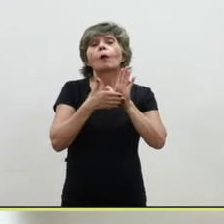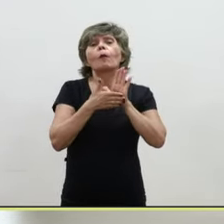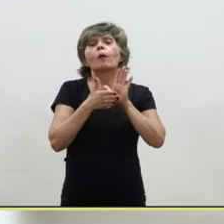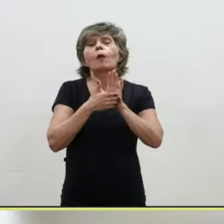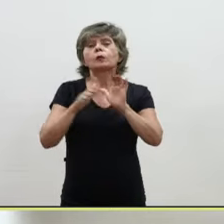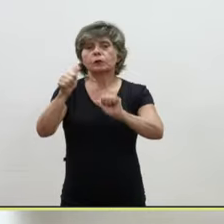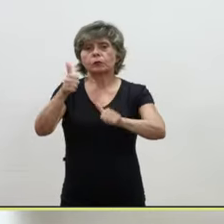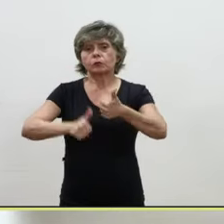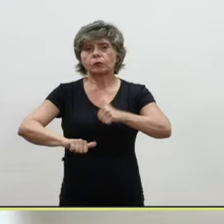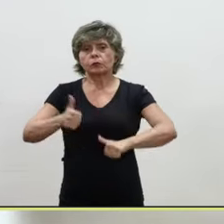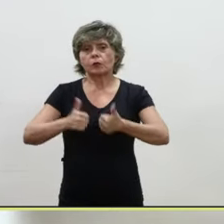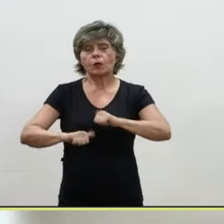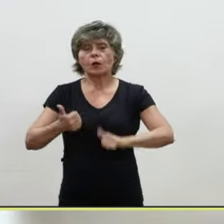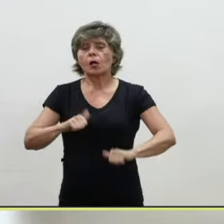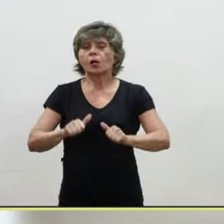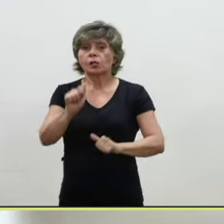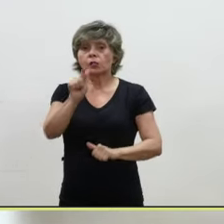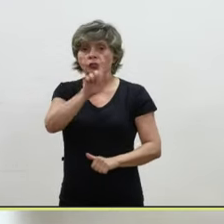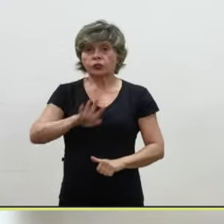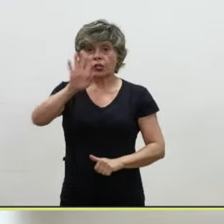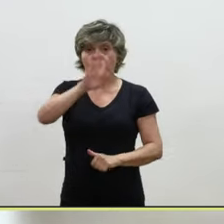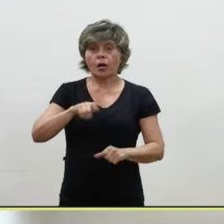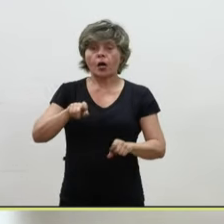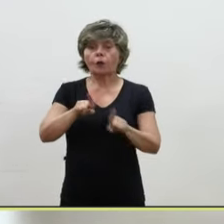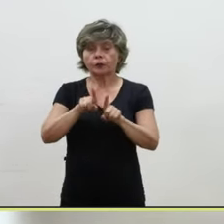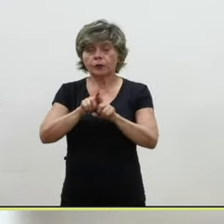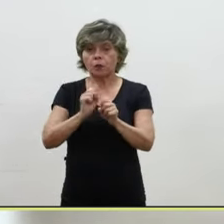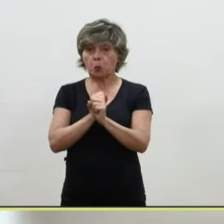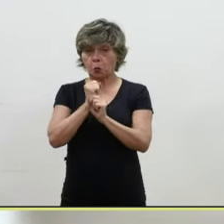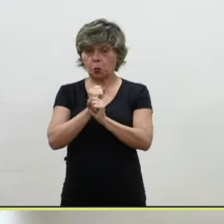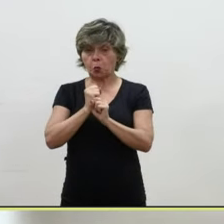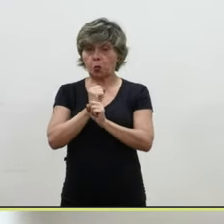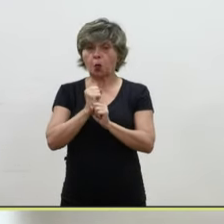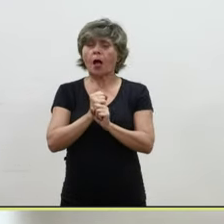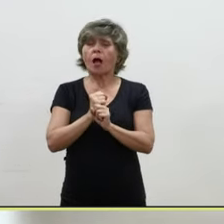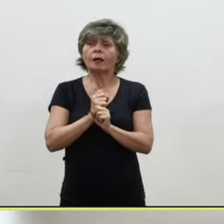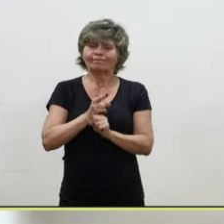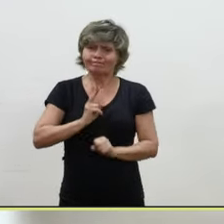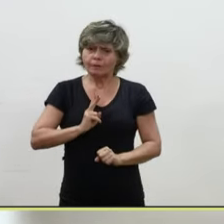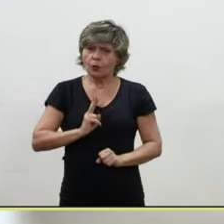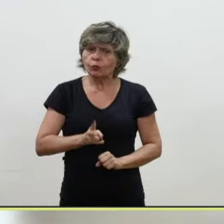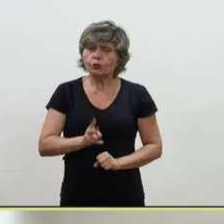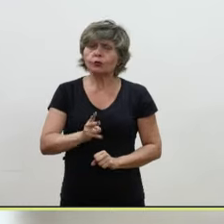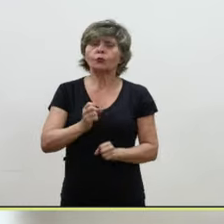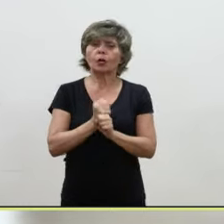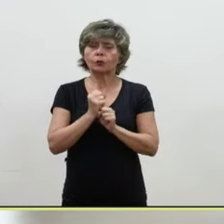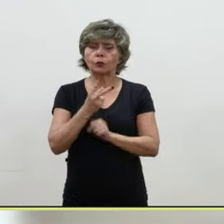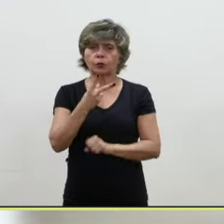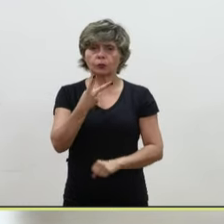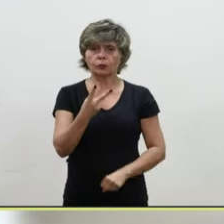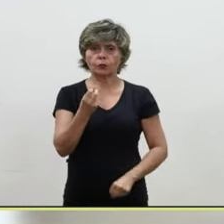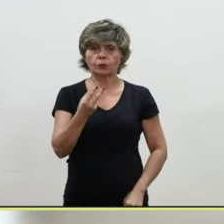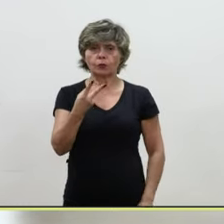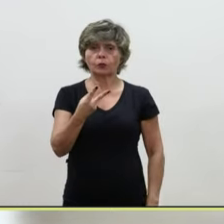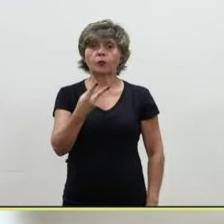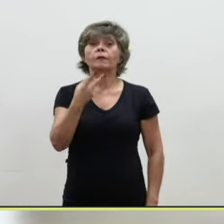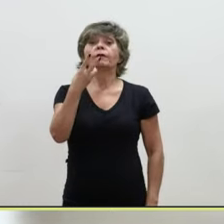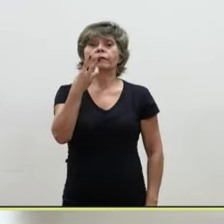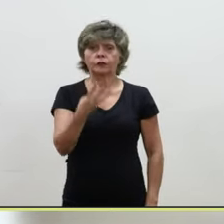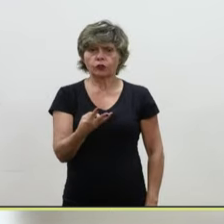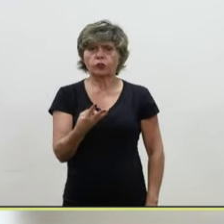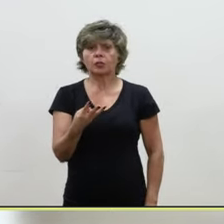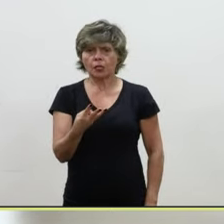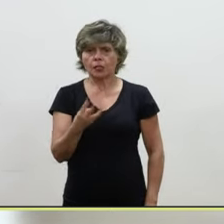anual, inclusive a alteração foi a partir de, para valer a partir de 2023, é de que ela abranja todos os poderes